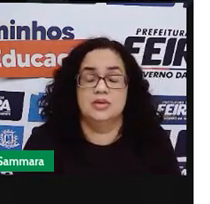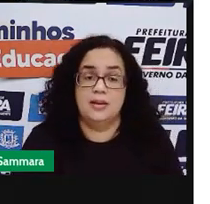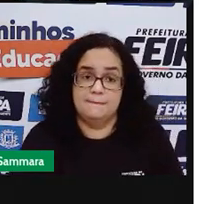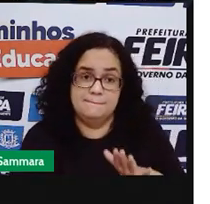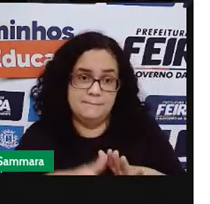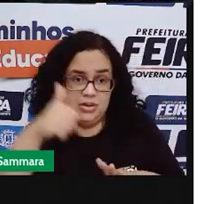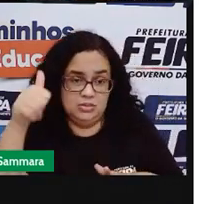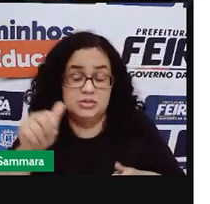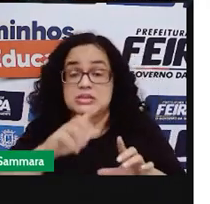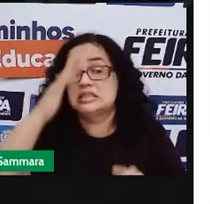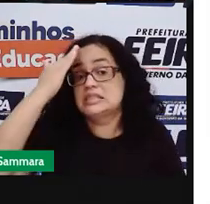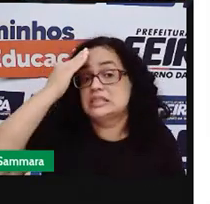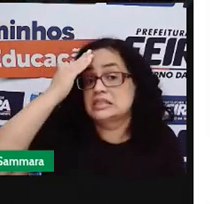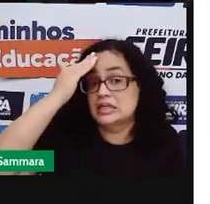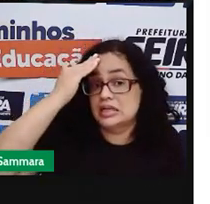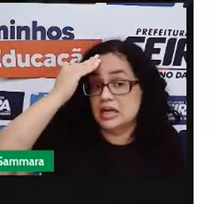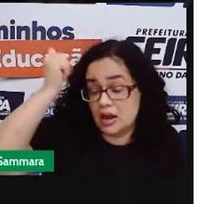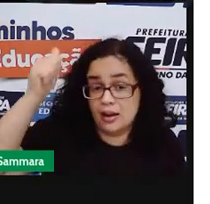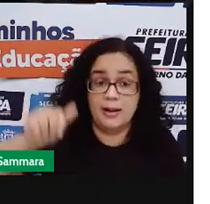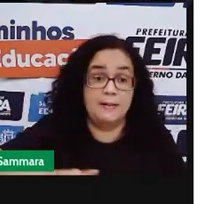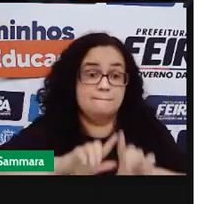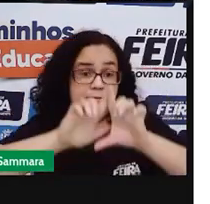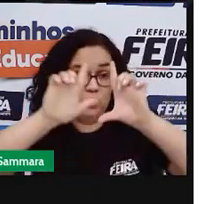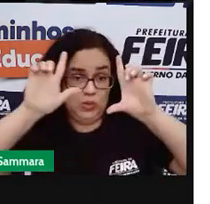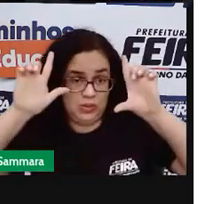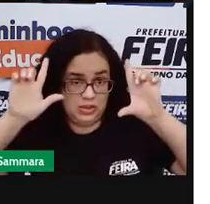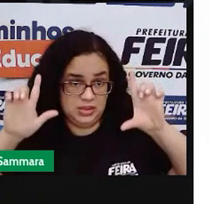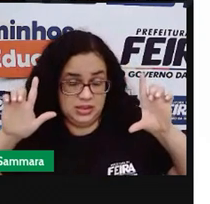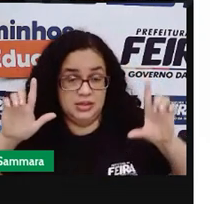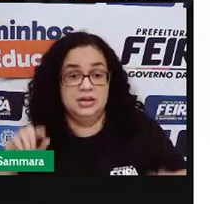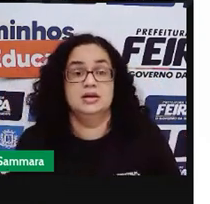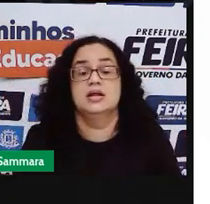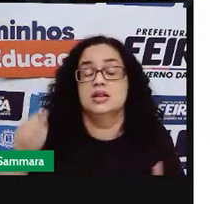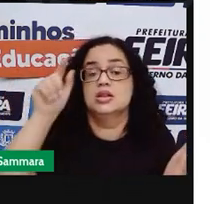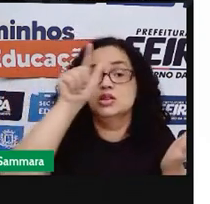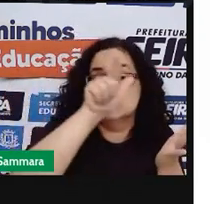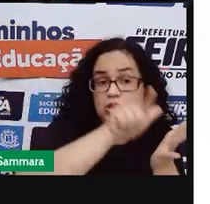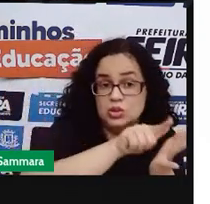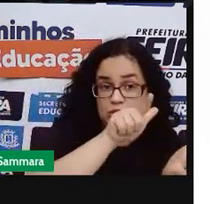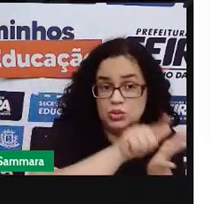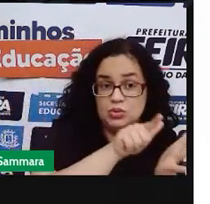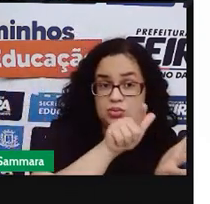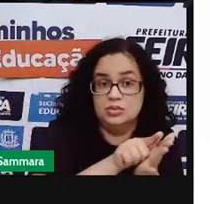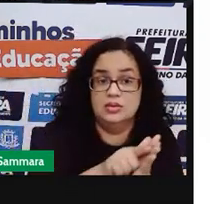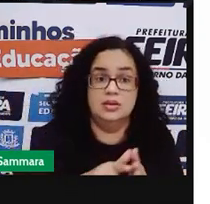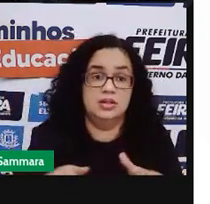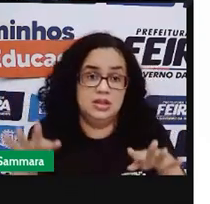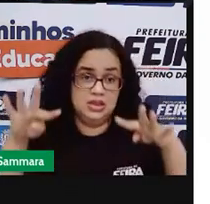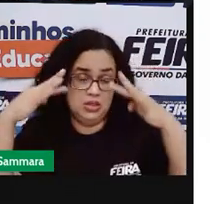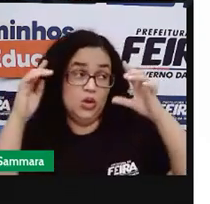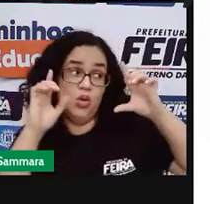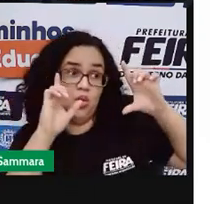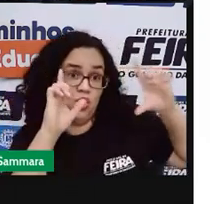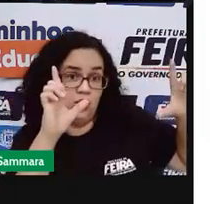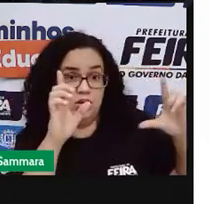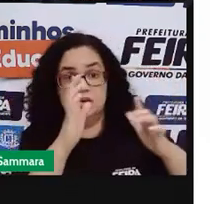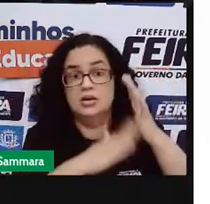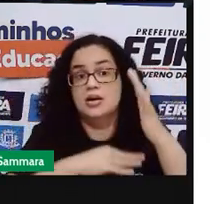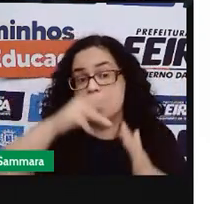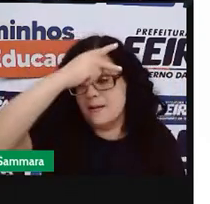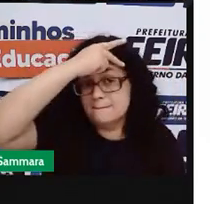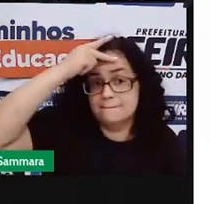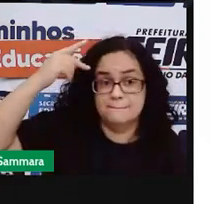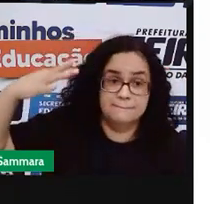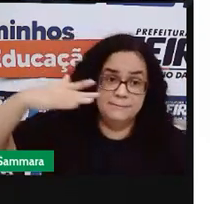Primeiro, que você já sabe que o cartaz tem que ser no papel porque ele tem que estar num lugar onde tenha movimento de